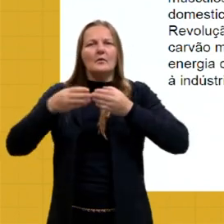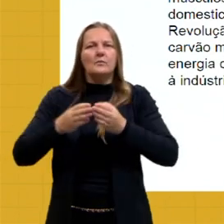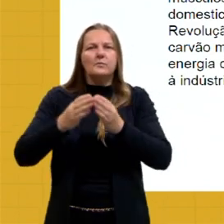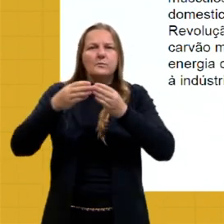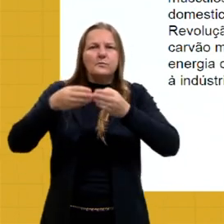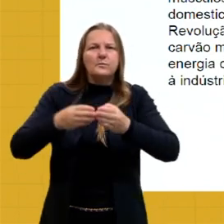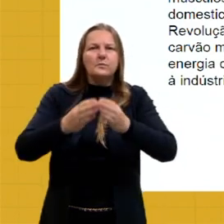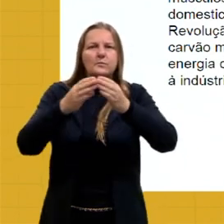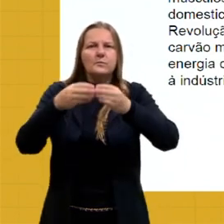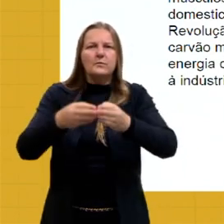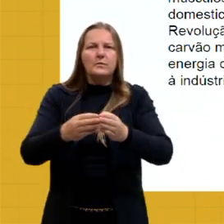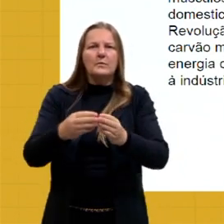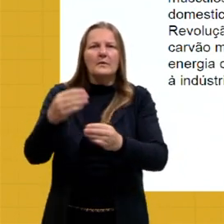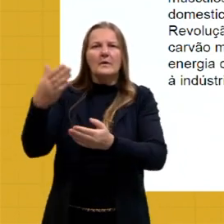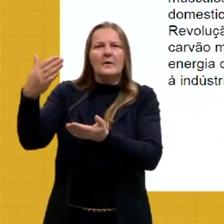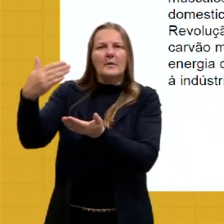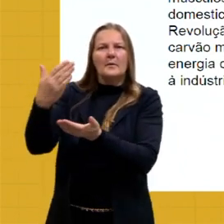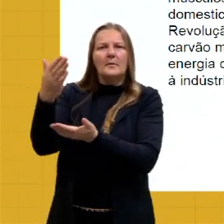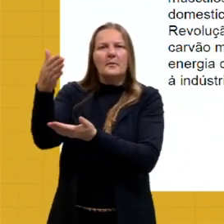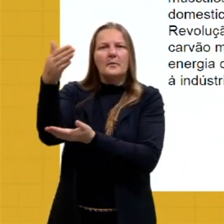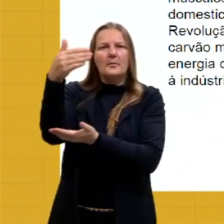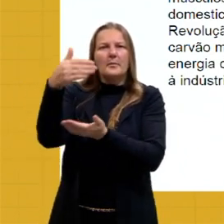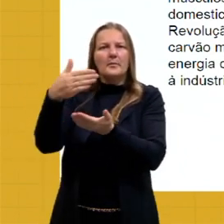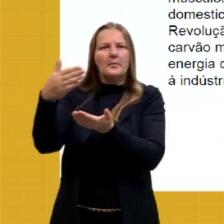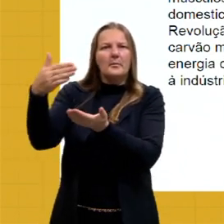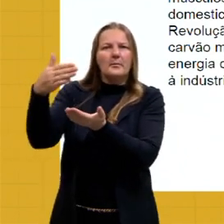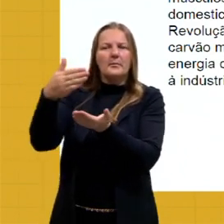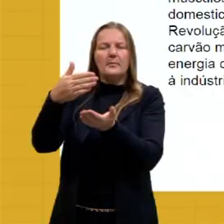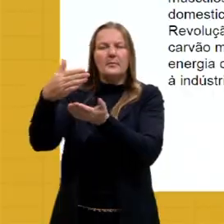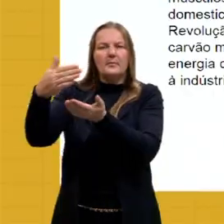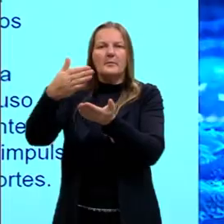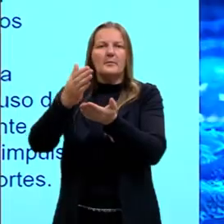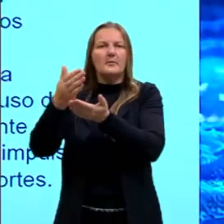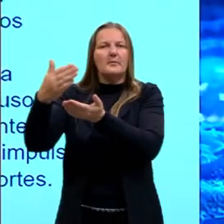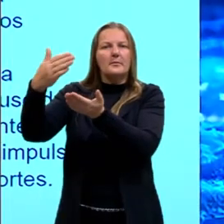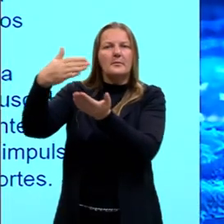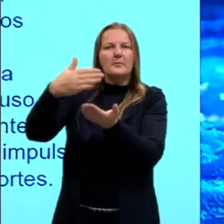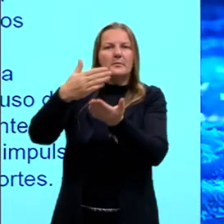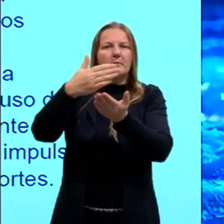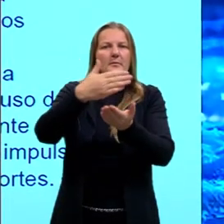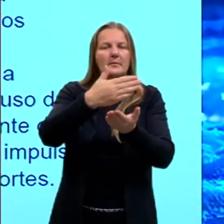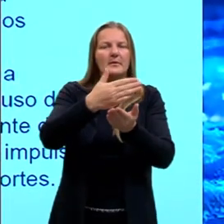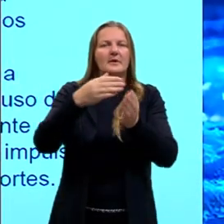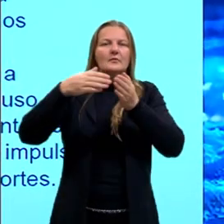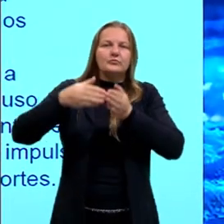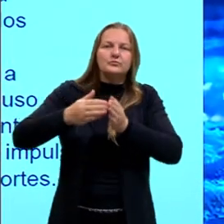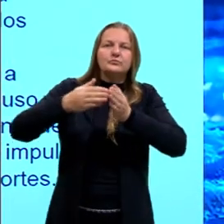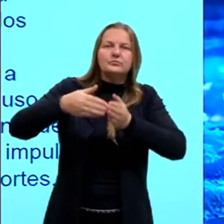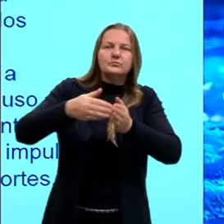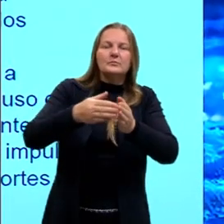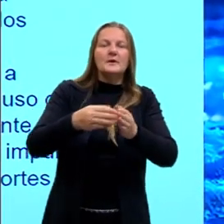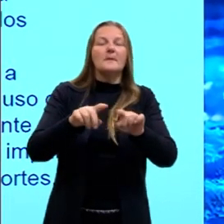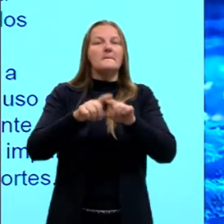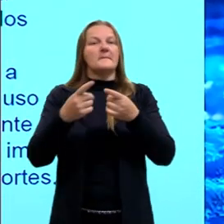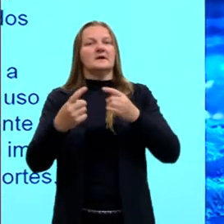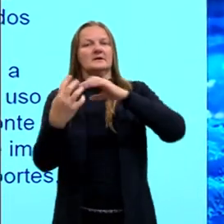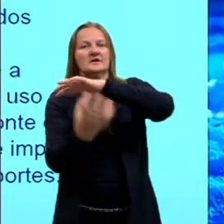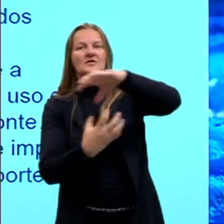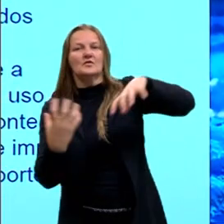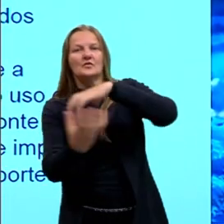viking, utilizando aí a vela, utilizando essa energia, tá, gurizada? E aí, entre outras coisas, só que durante a Revolução Industrial,